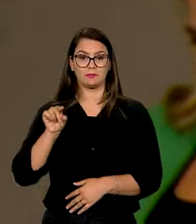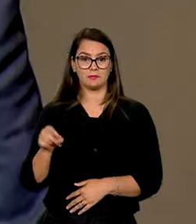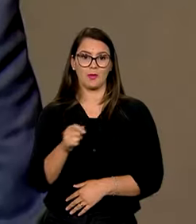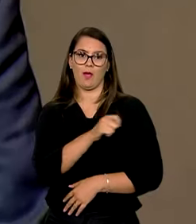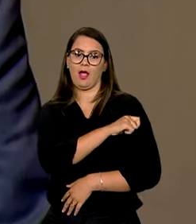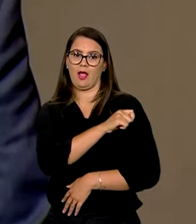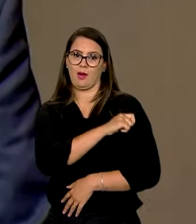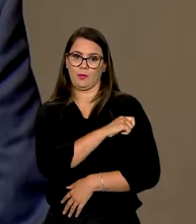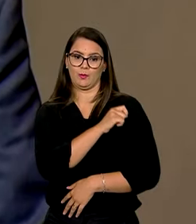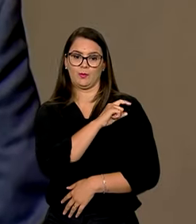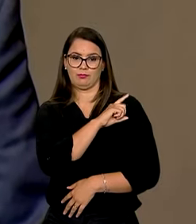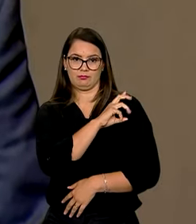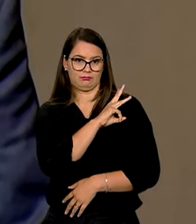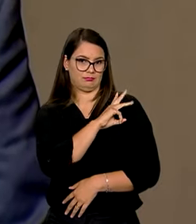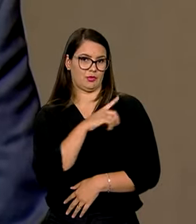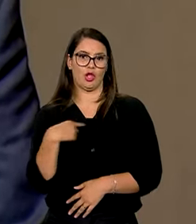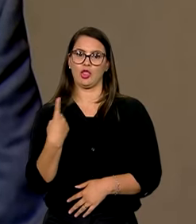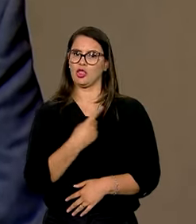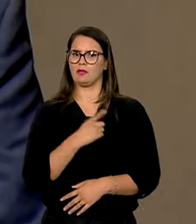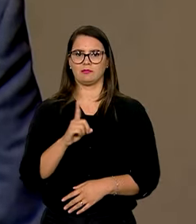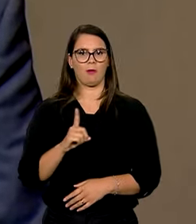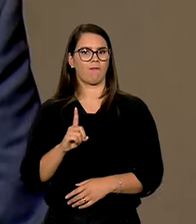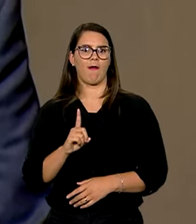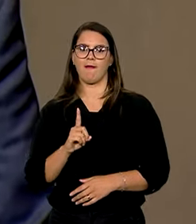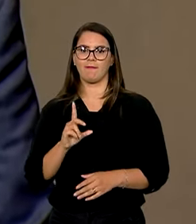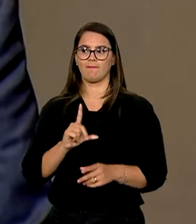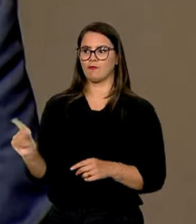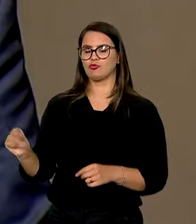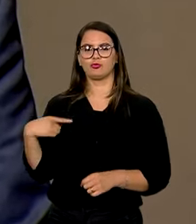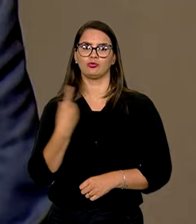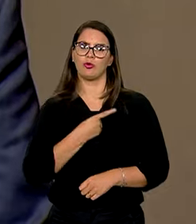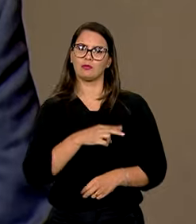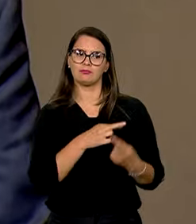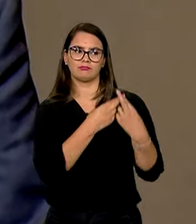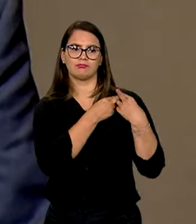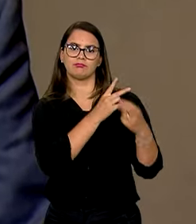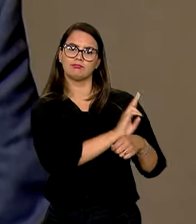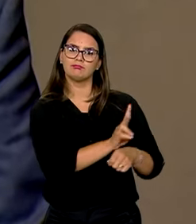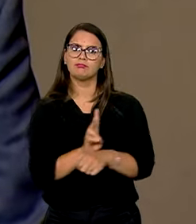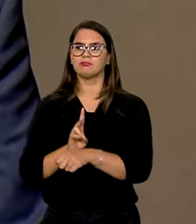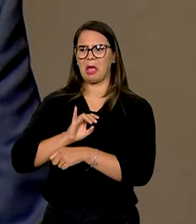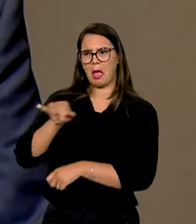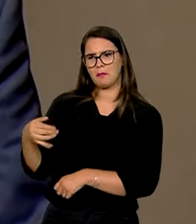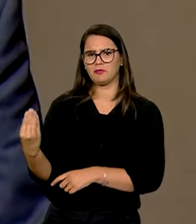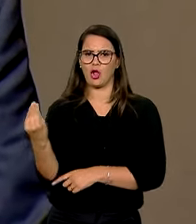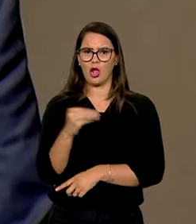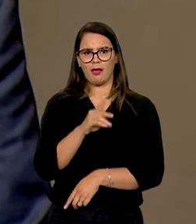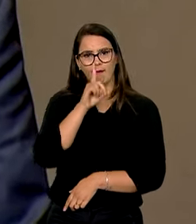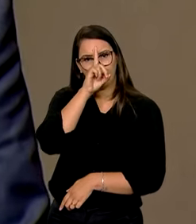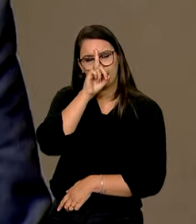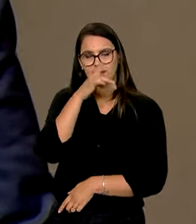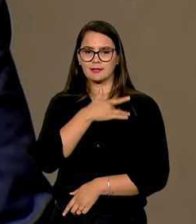ensino médio. Não iremos nos furtar de nosso papel de vigilância para evitar que aproveitadores coloquem em risco